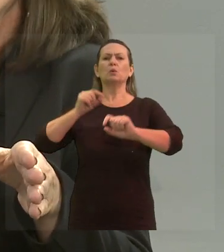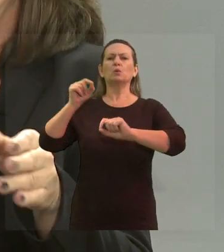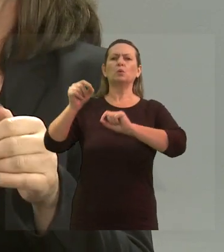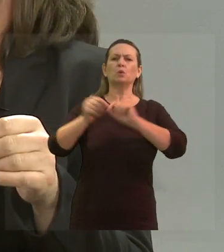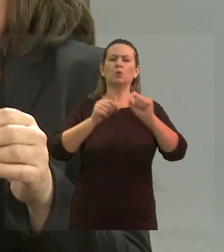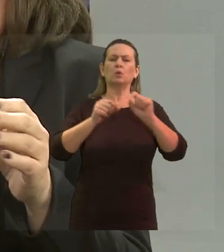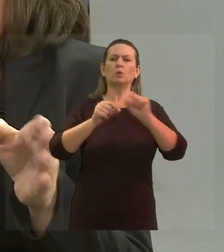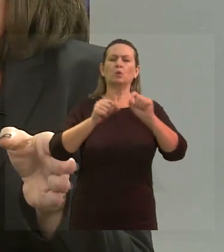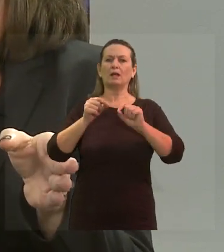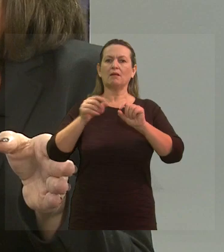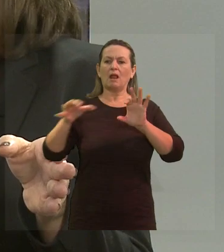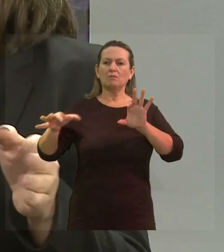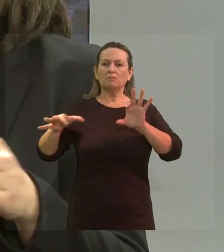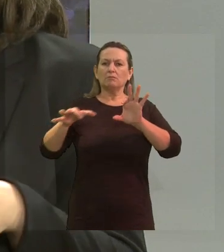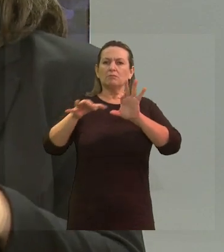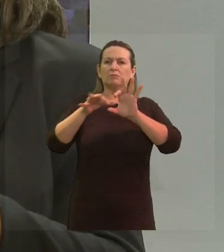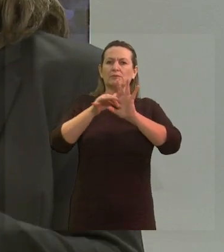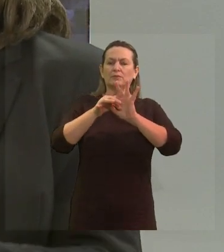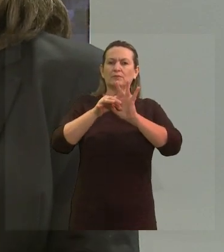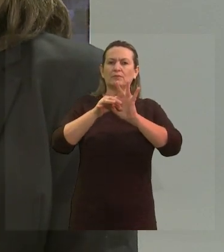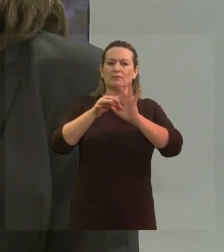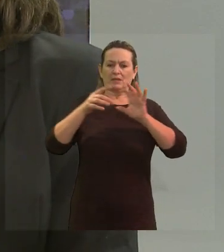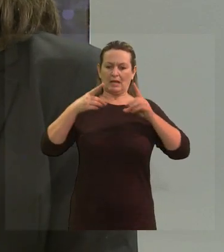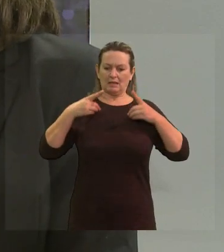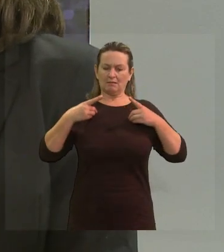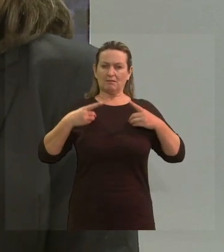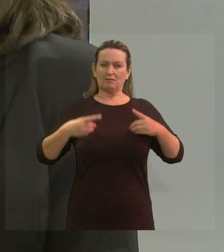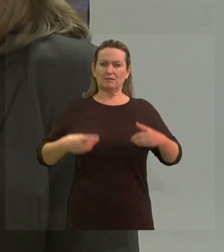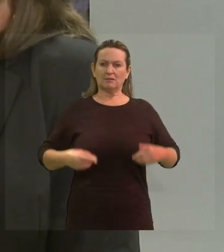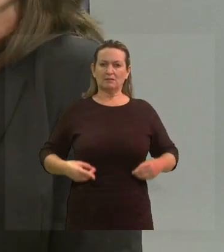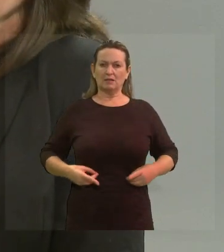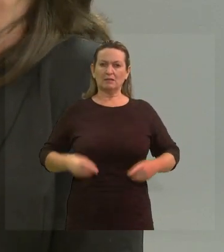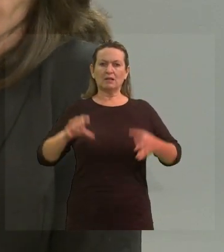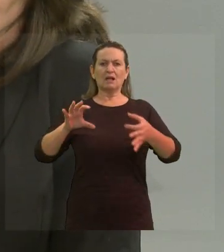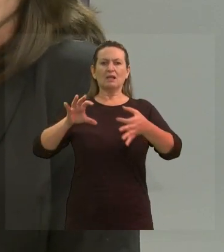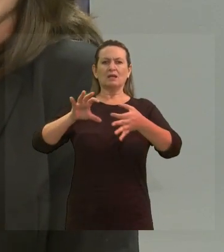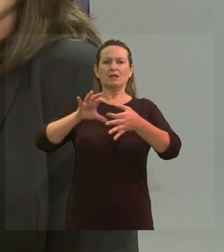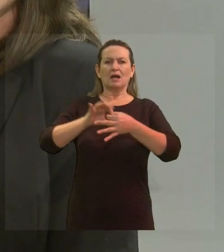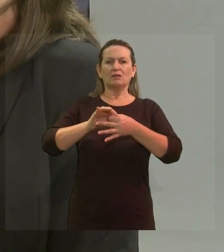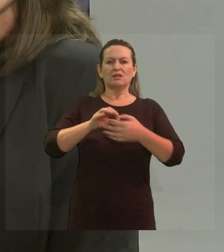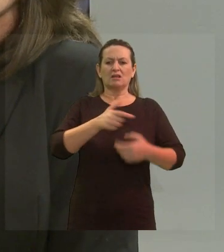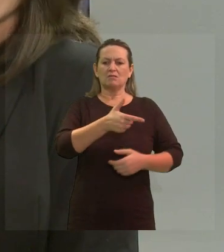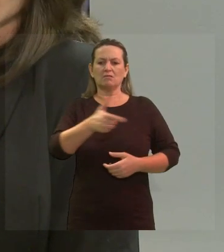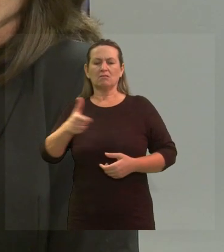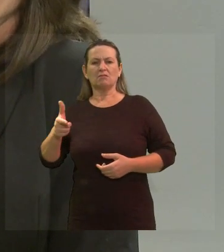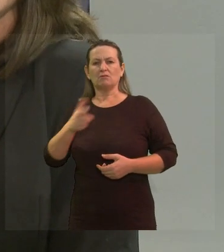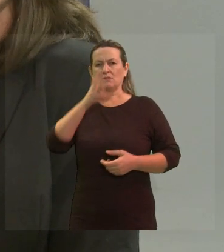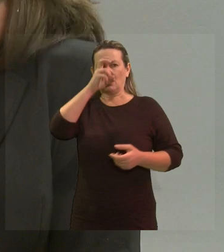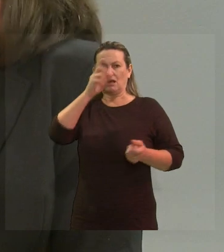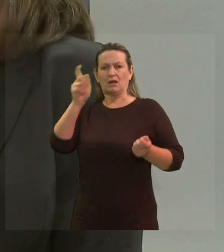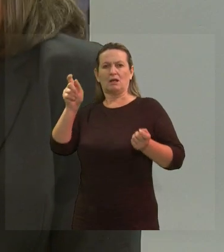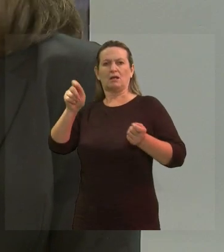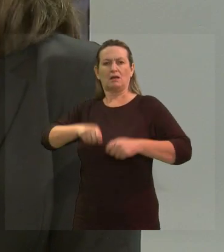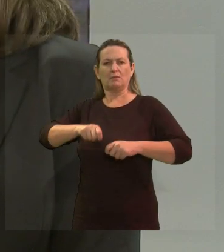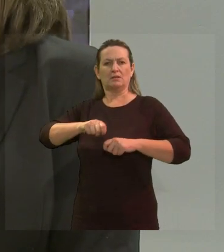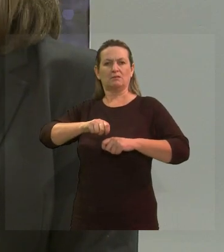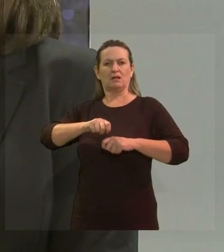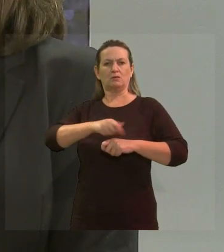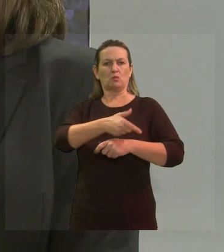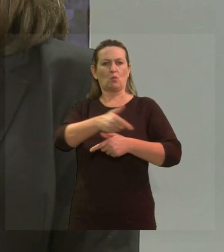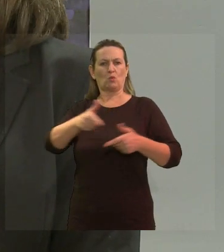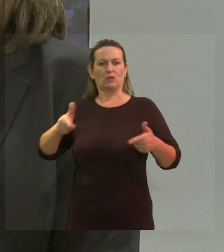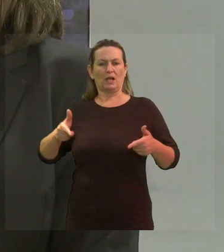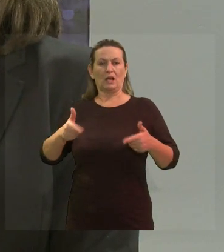conexão da deficiência a um estado regenerativo de incapacidade. Então, isso que tem as línguas, ela não é